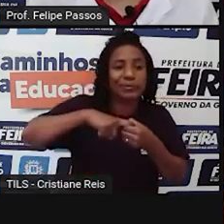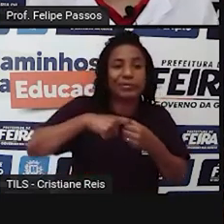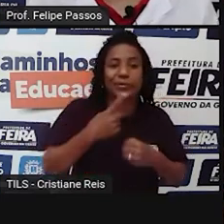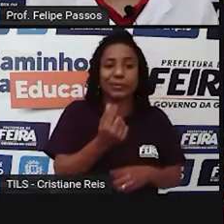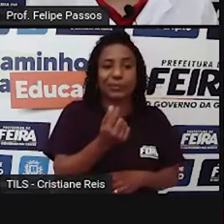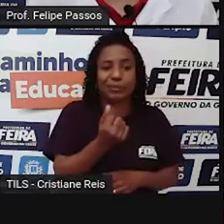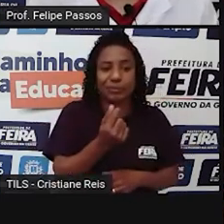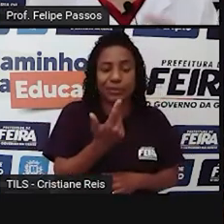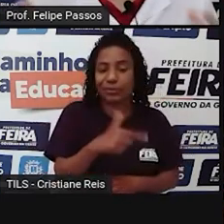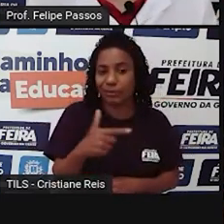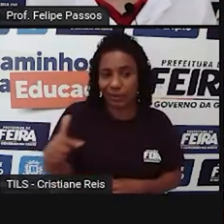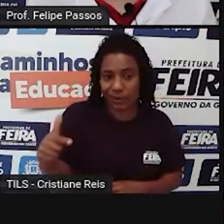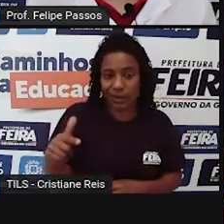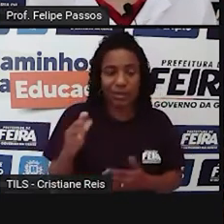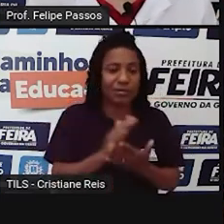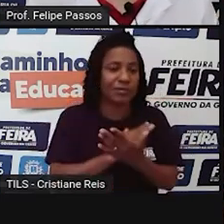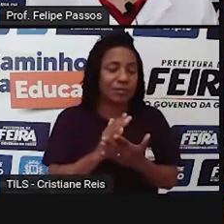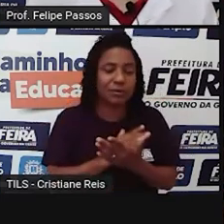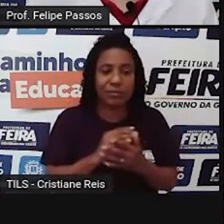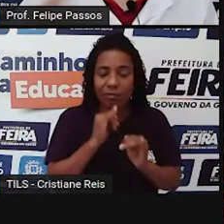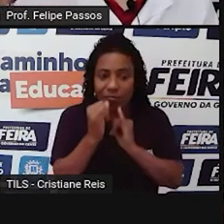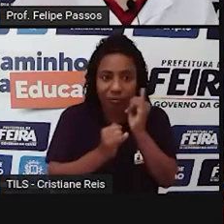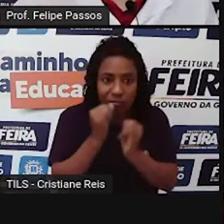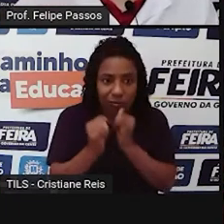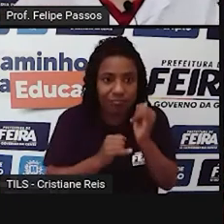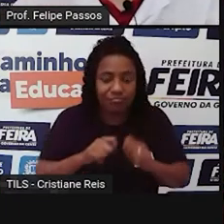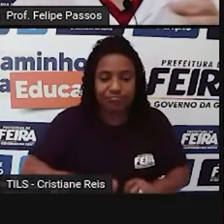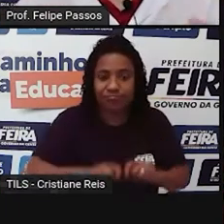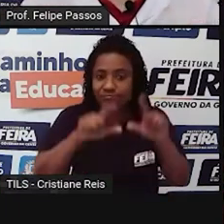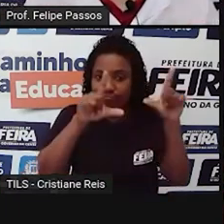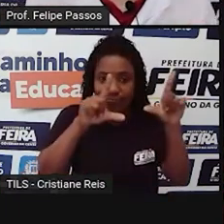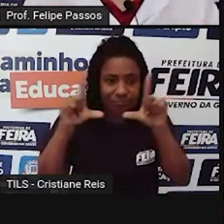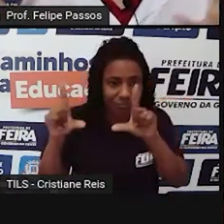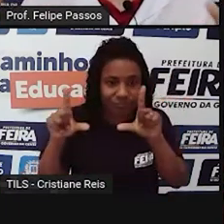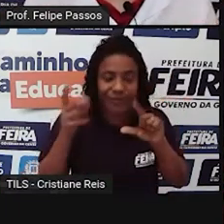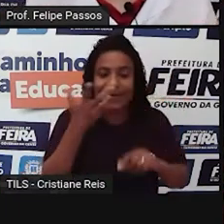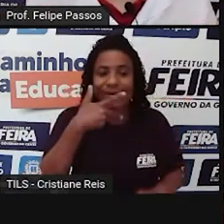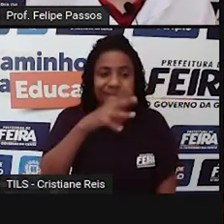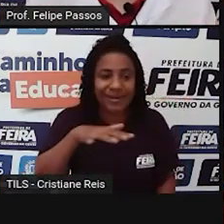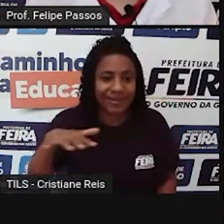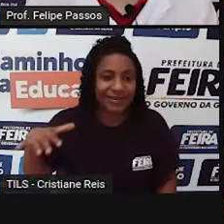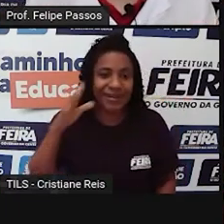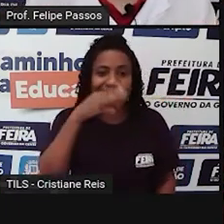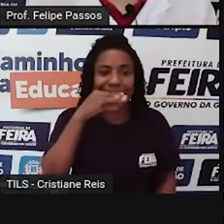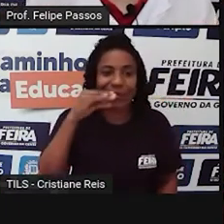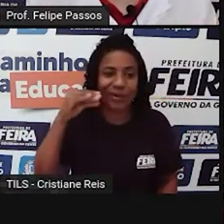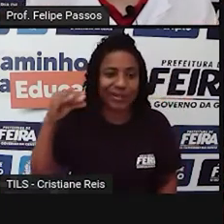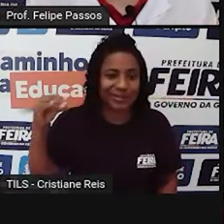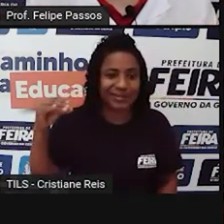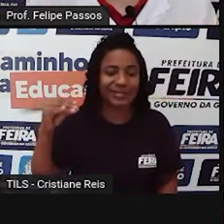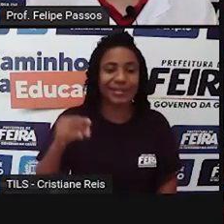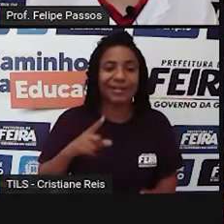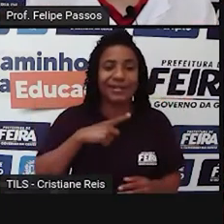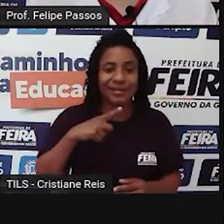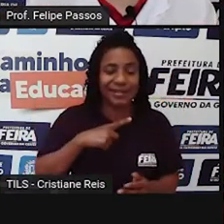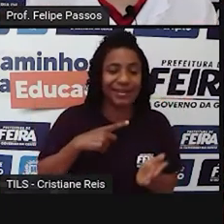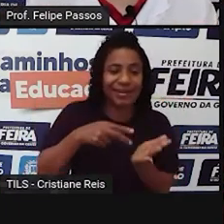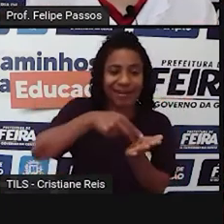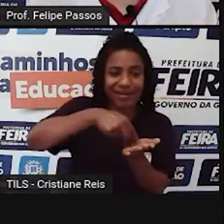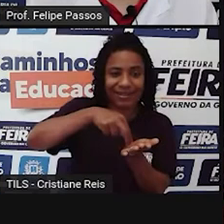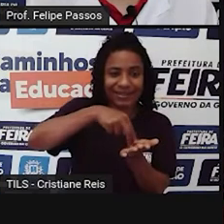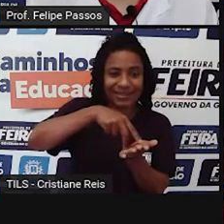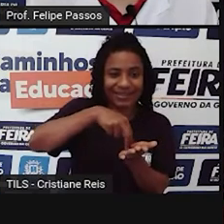vezes as pessoas ficam deslumbradas com um adolescente, uma criança que ganhou dinheiro fazendo uma dancinha numa rede social.